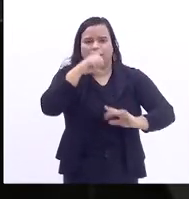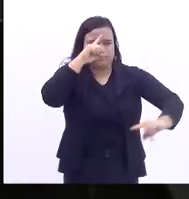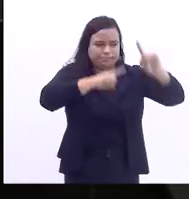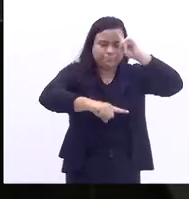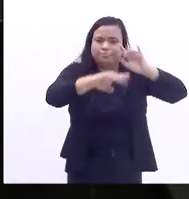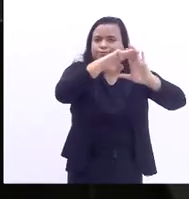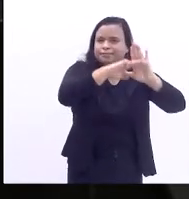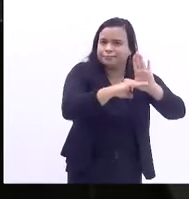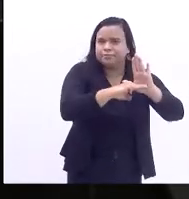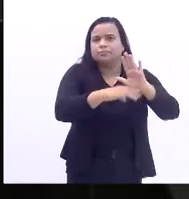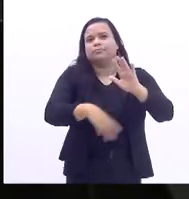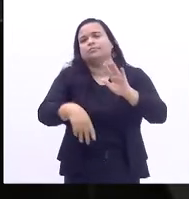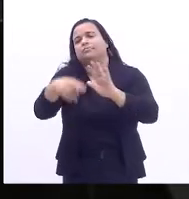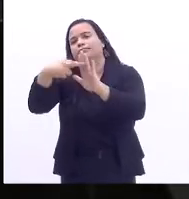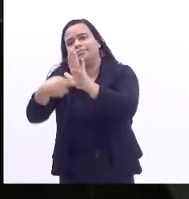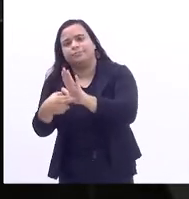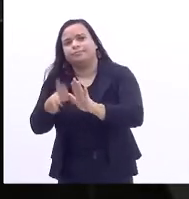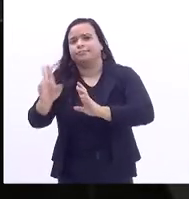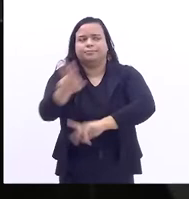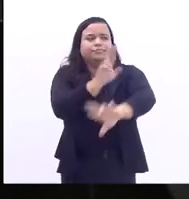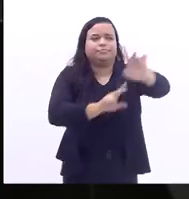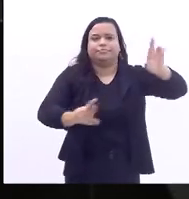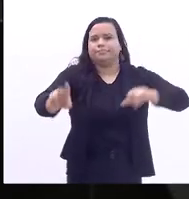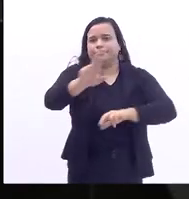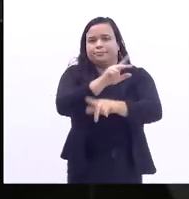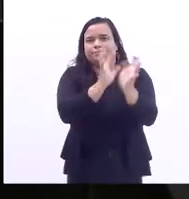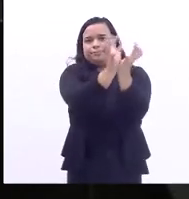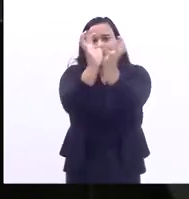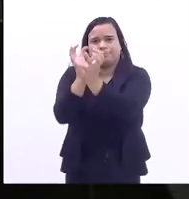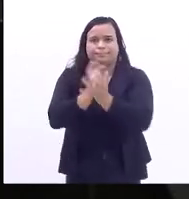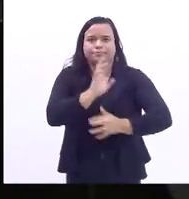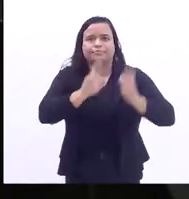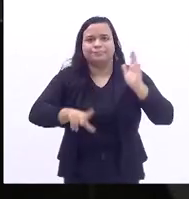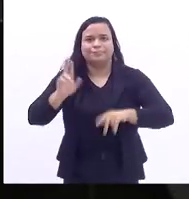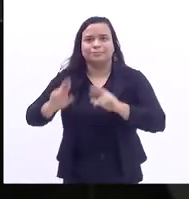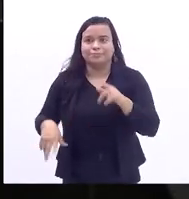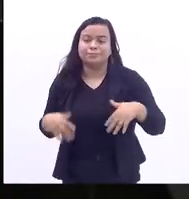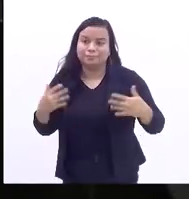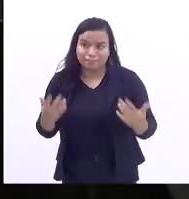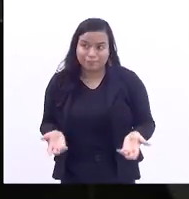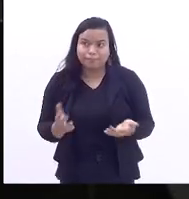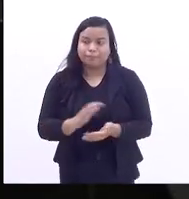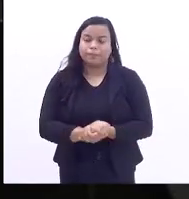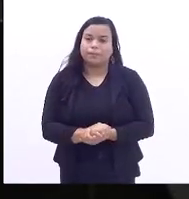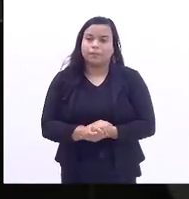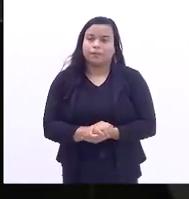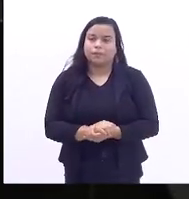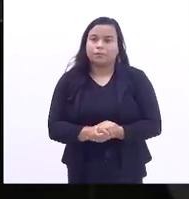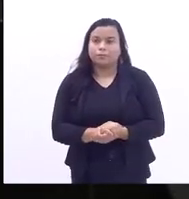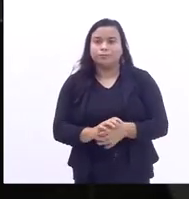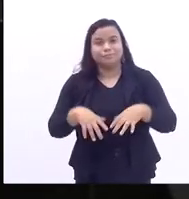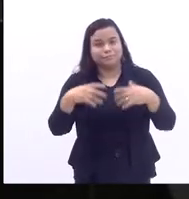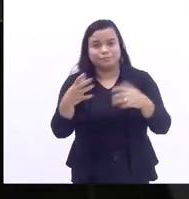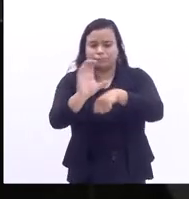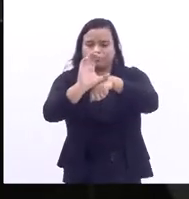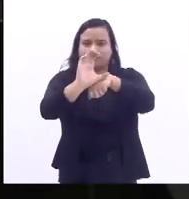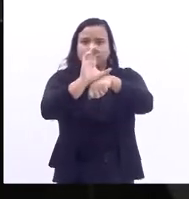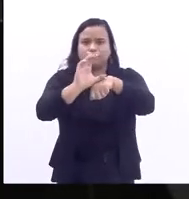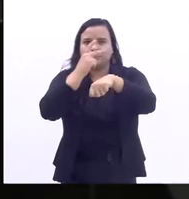de normas. E a Constituição está decisivamente rasgada.